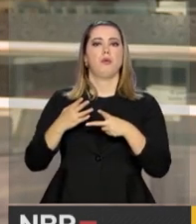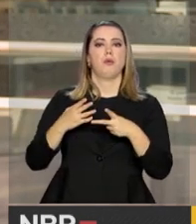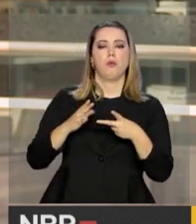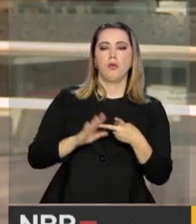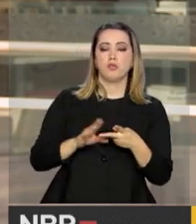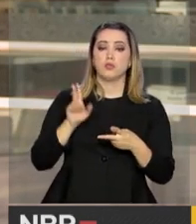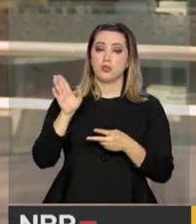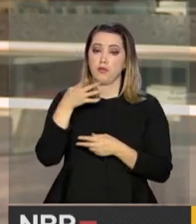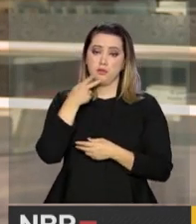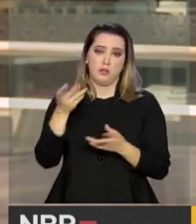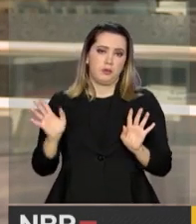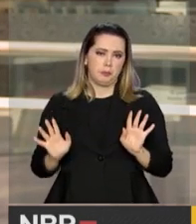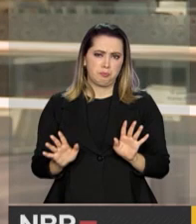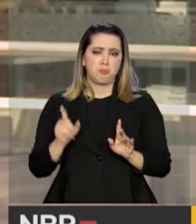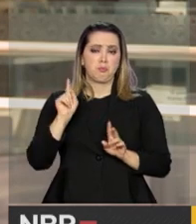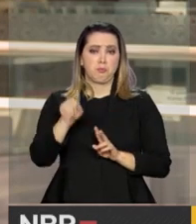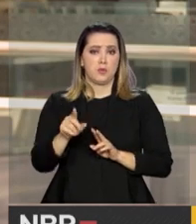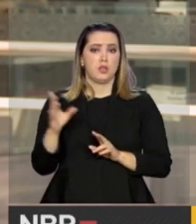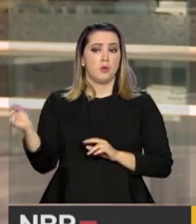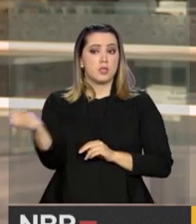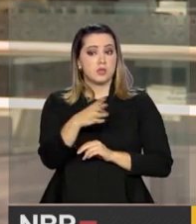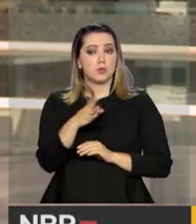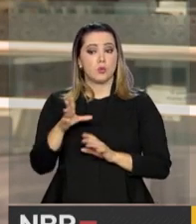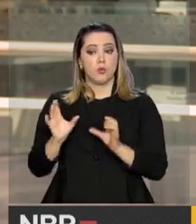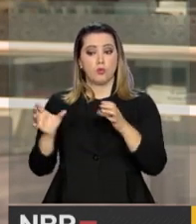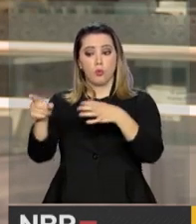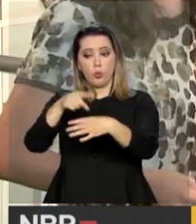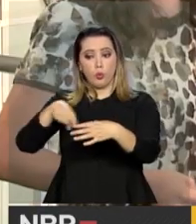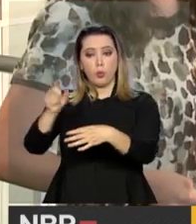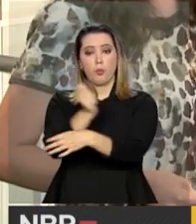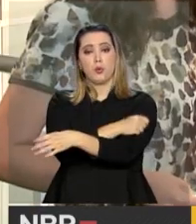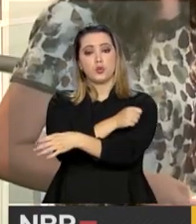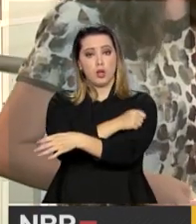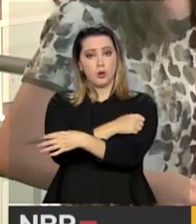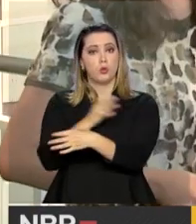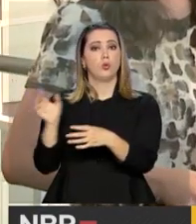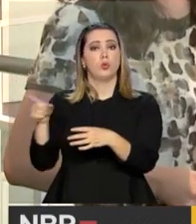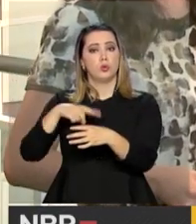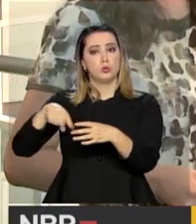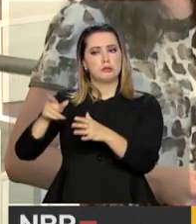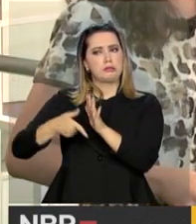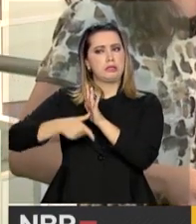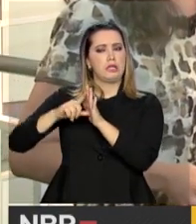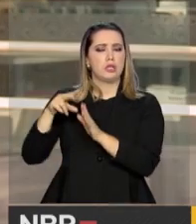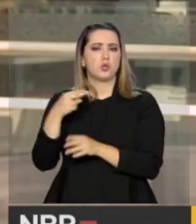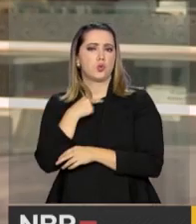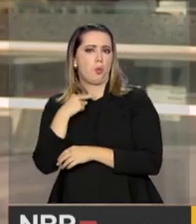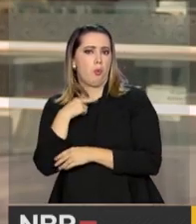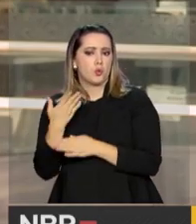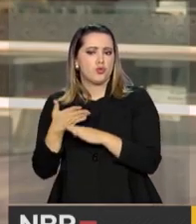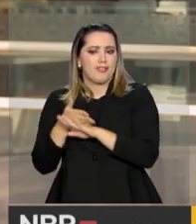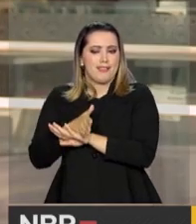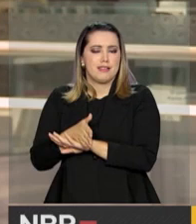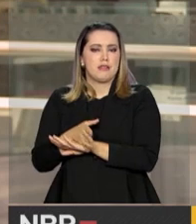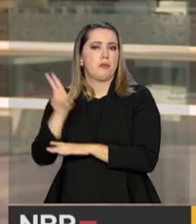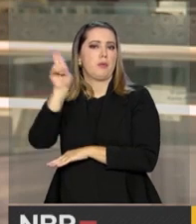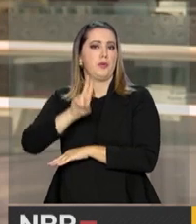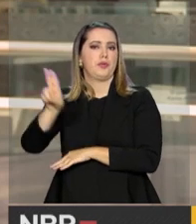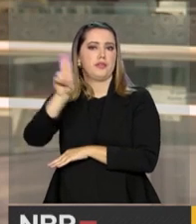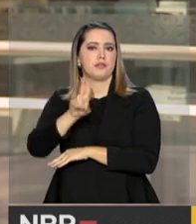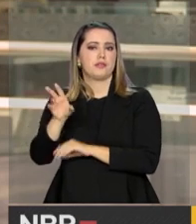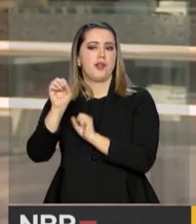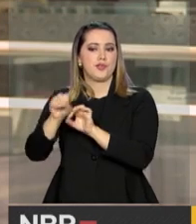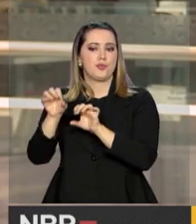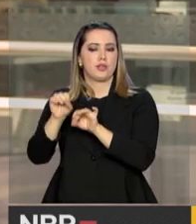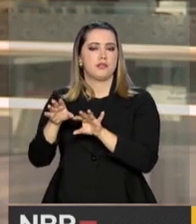nós já dissemos. Então, esse novo público, ou melhor, esse público que estava privado de ter acesso à educação